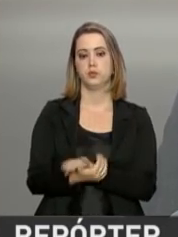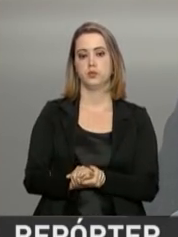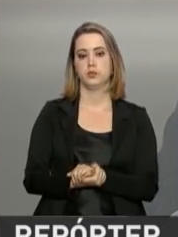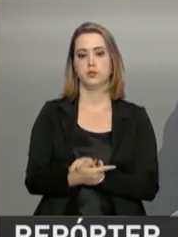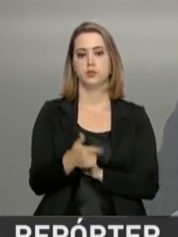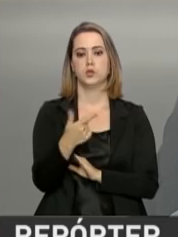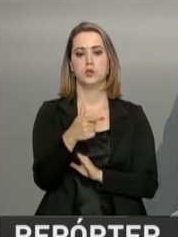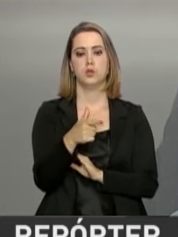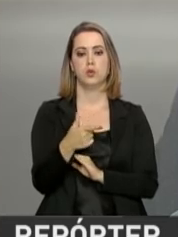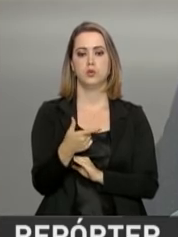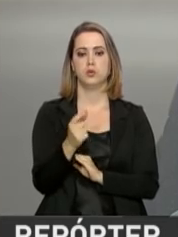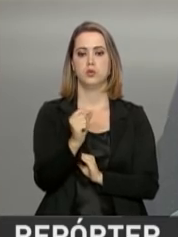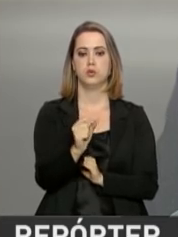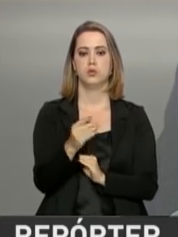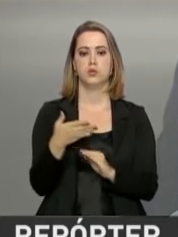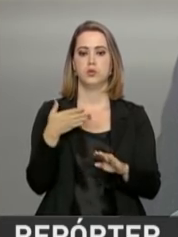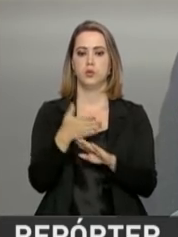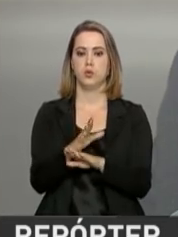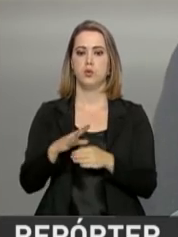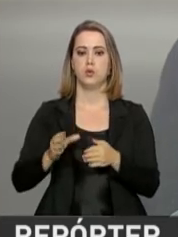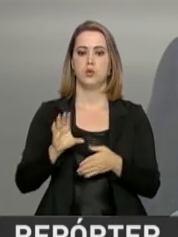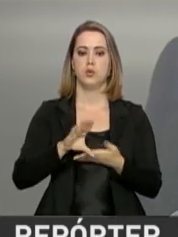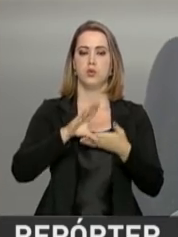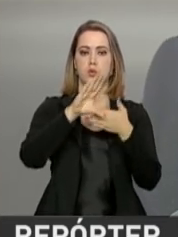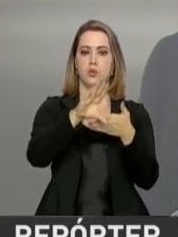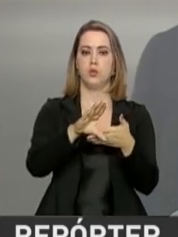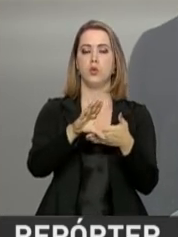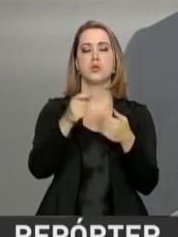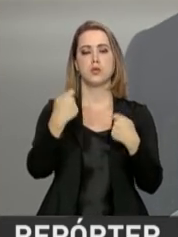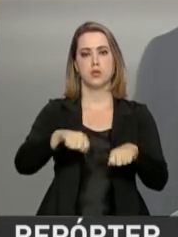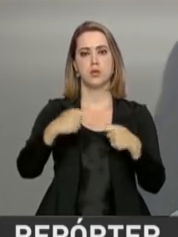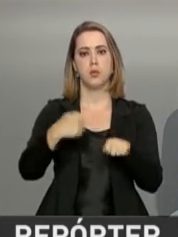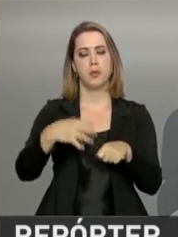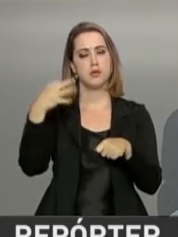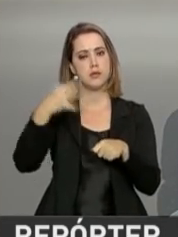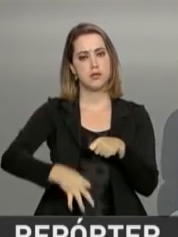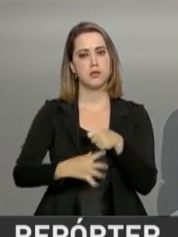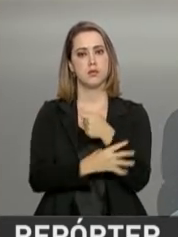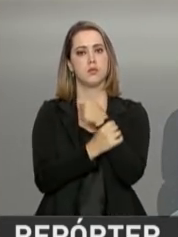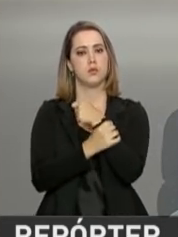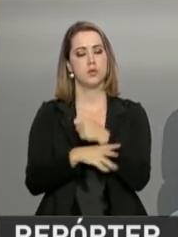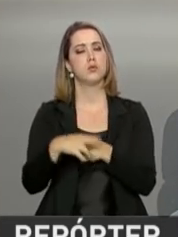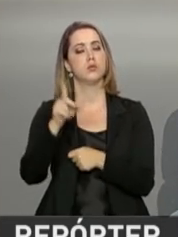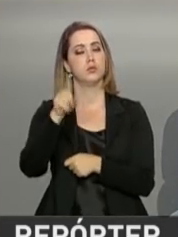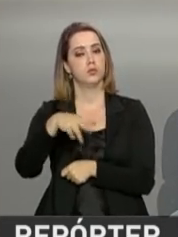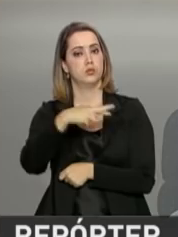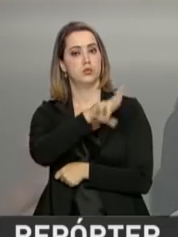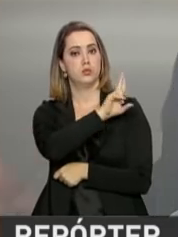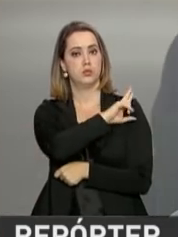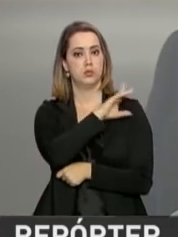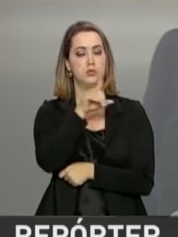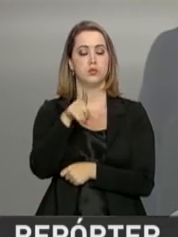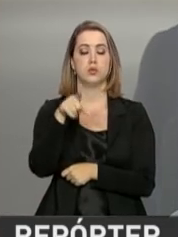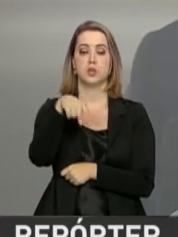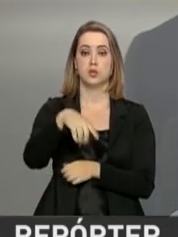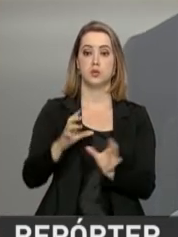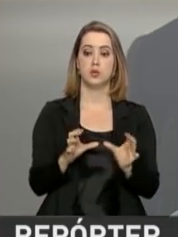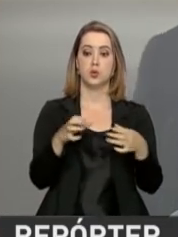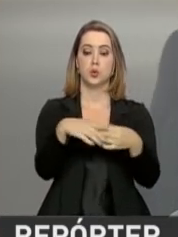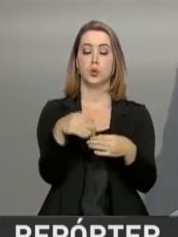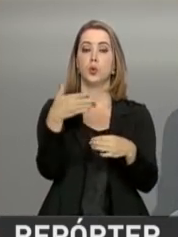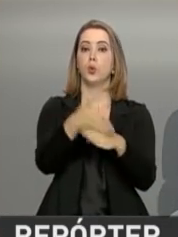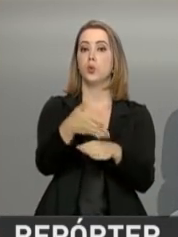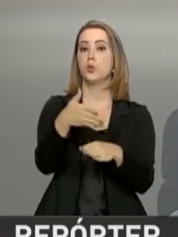das Nações Unidas completa enquanto o Conselho de Segurança, ele próprio, não se reformar. É evidente que essa é uma responsabilidade essencial dos Estados-membros,